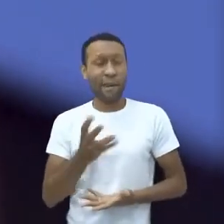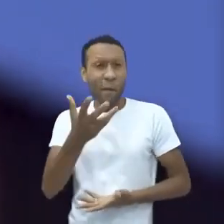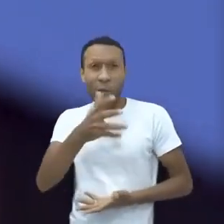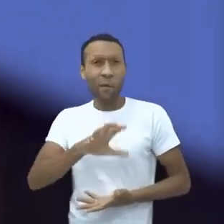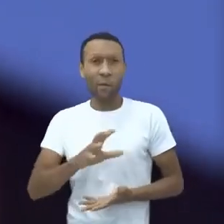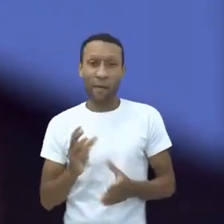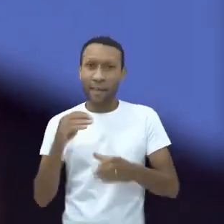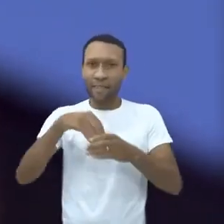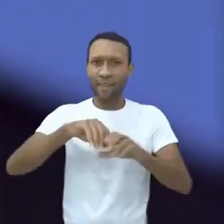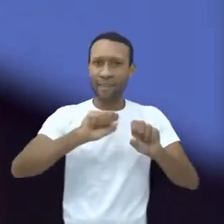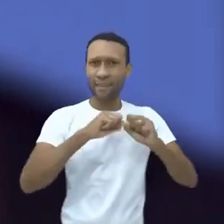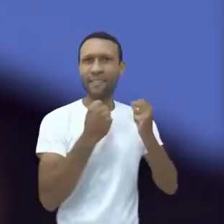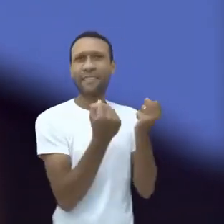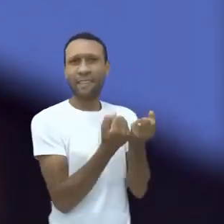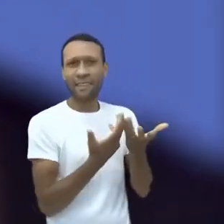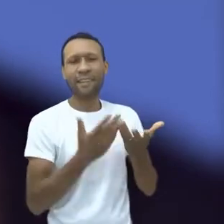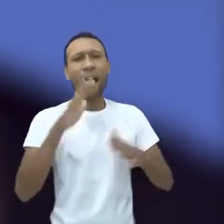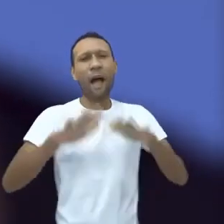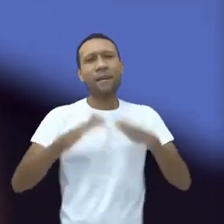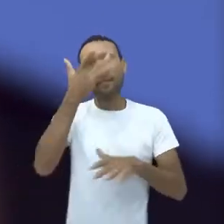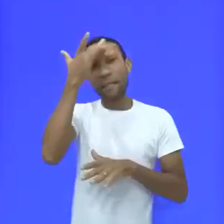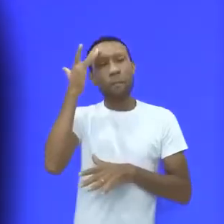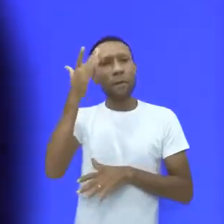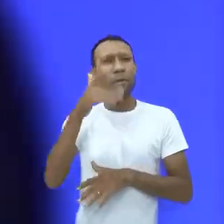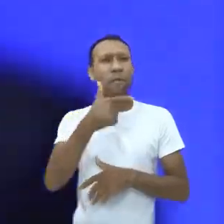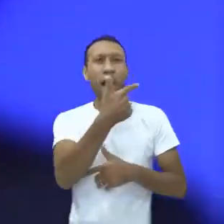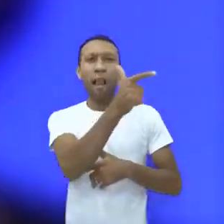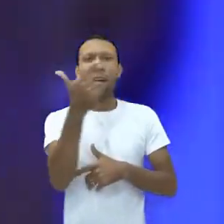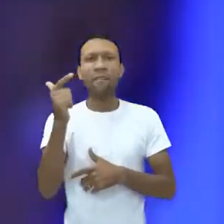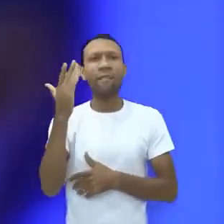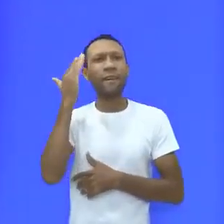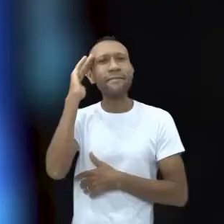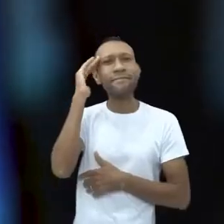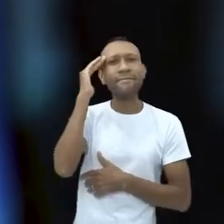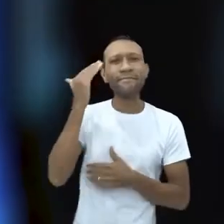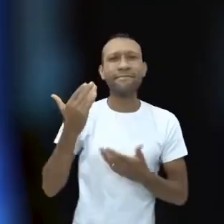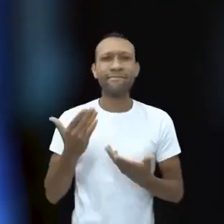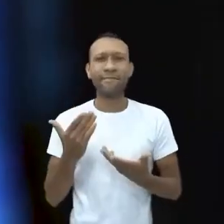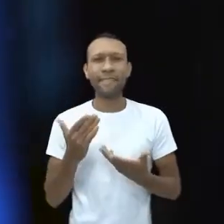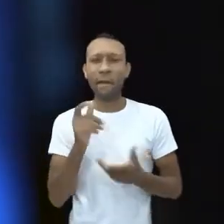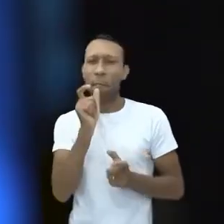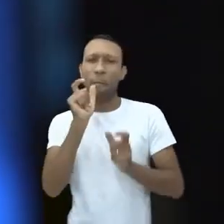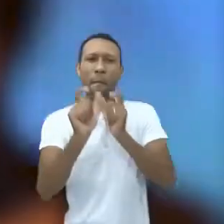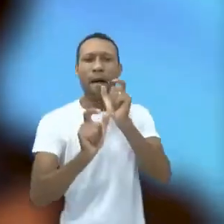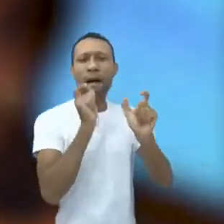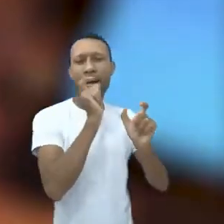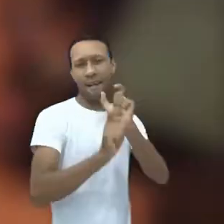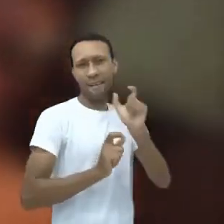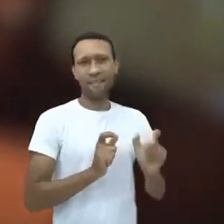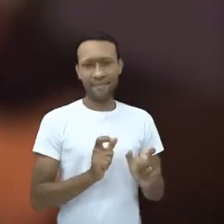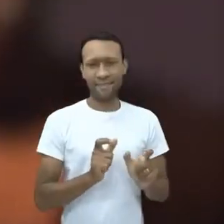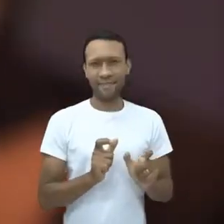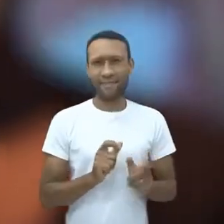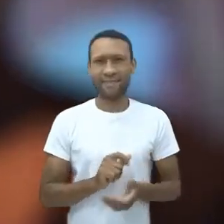gente não quer na nossa sociedade, excluir as pessoas de nenhuma forma. E mais do que escritas, as minhas palavras são faladas.